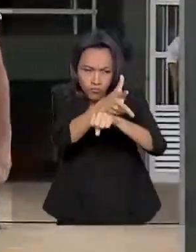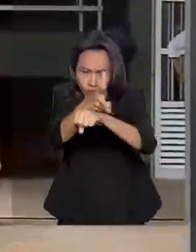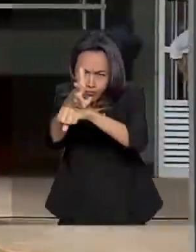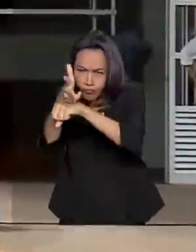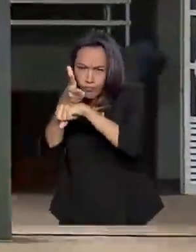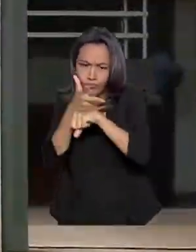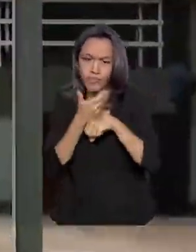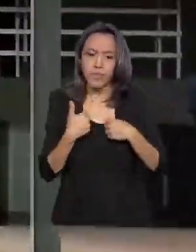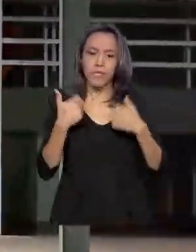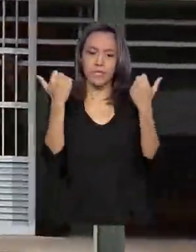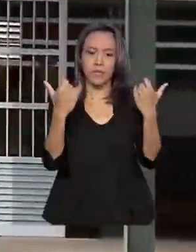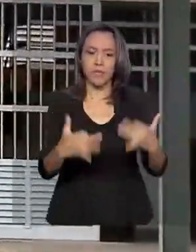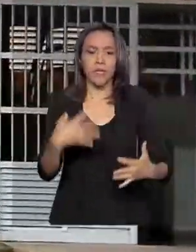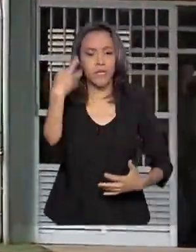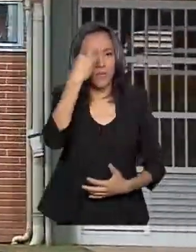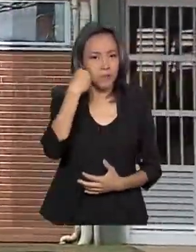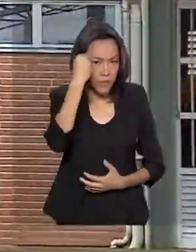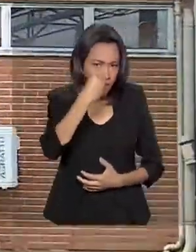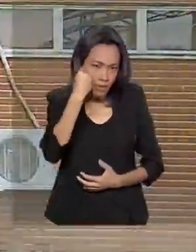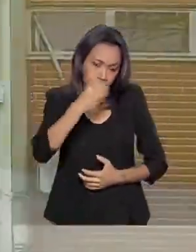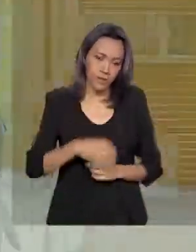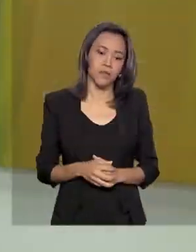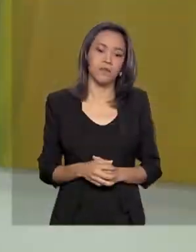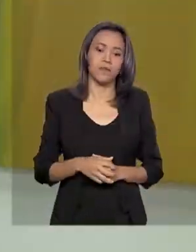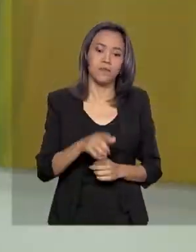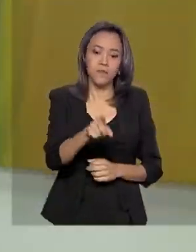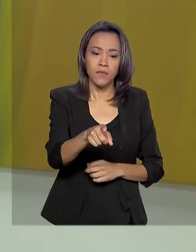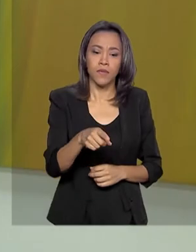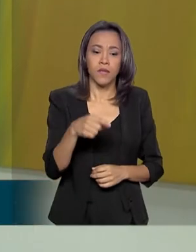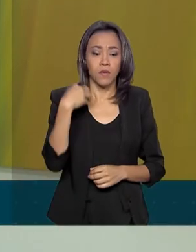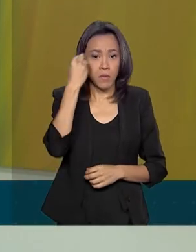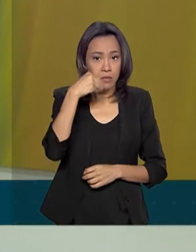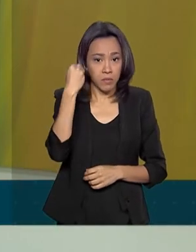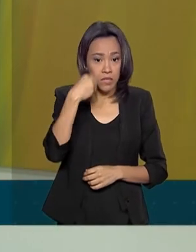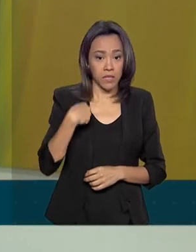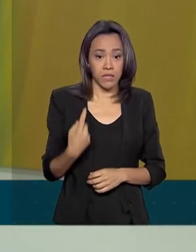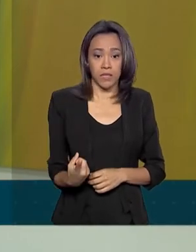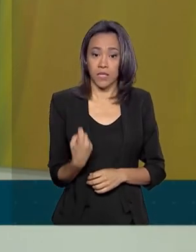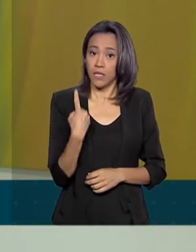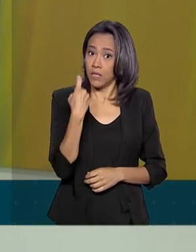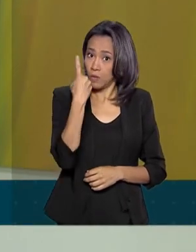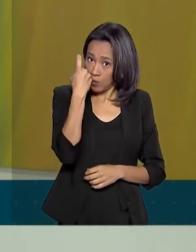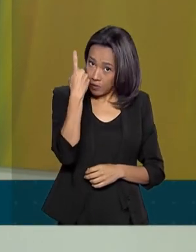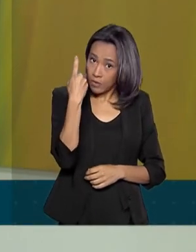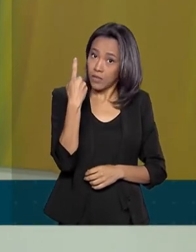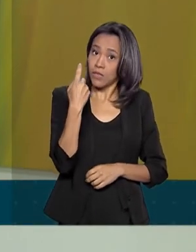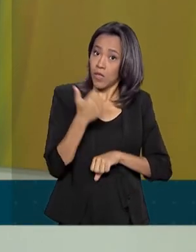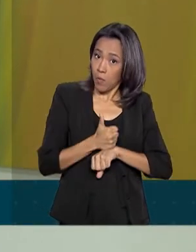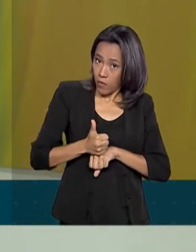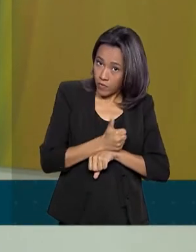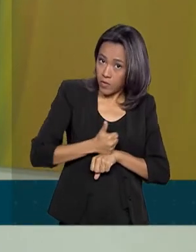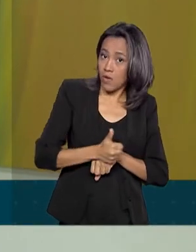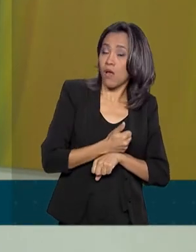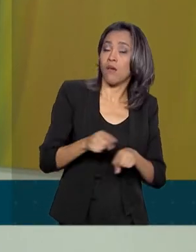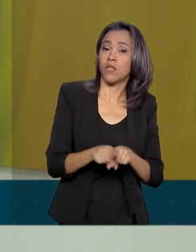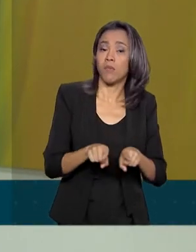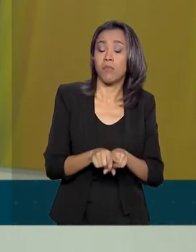foi a experiência. Foi uma experiência ímpar na minha carreira profissional e pessoal,